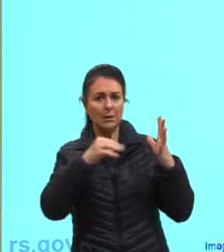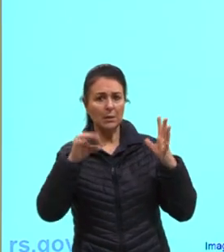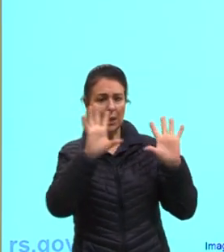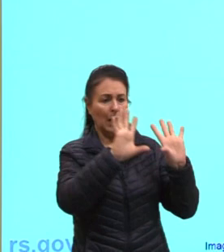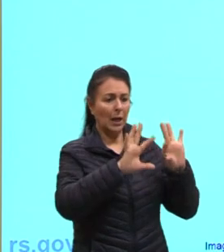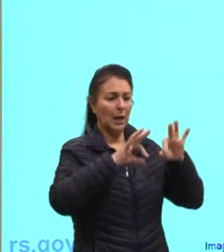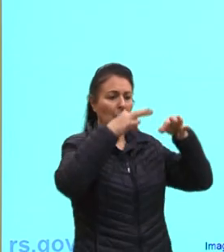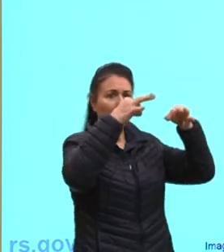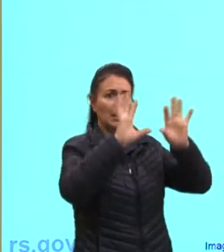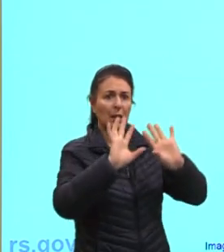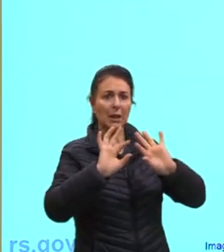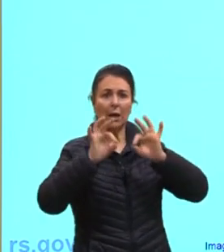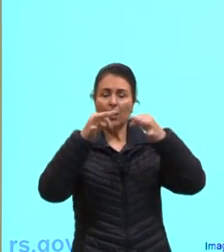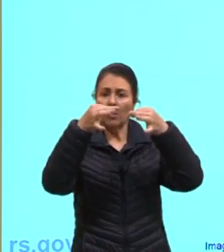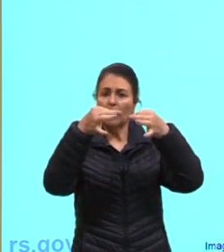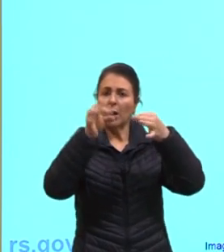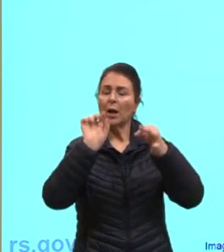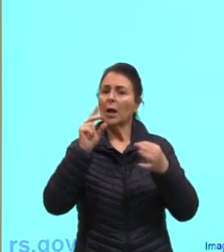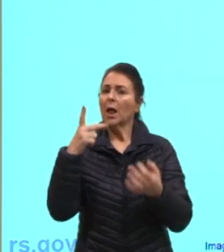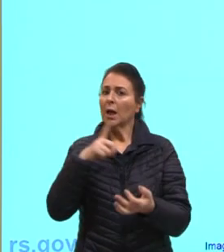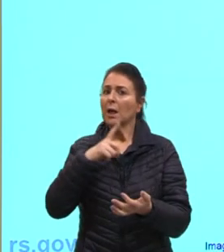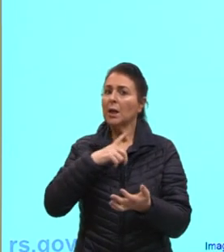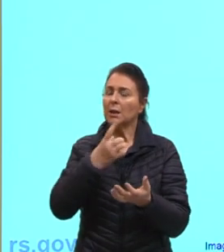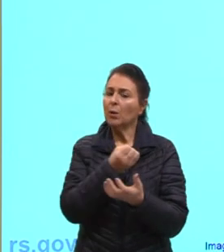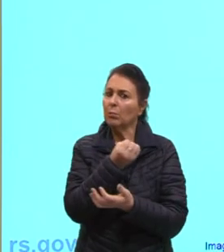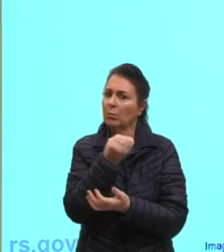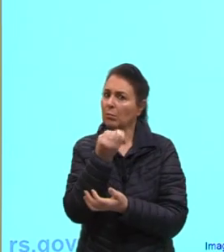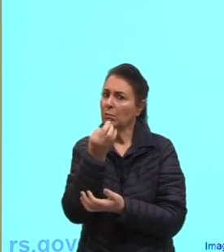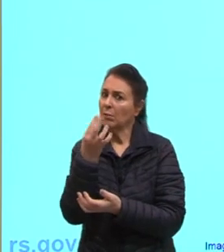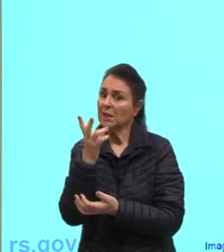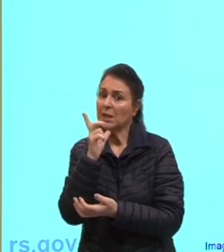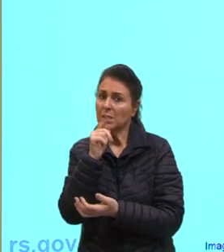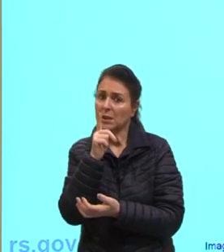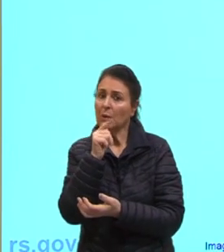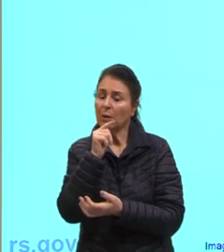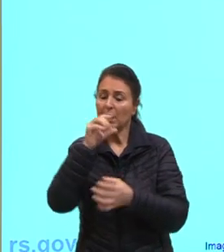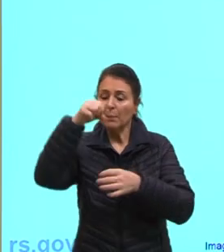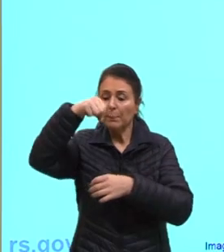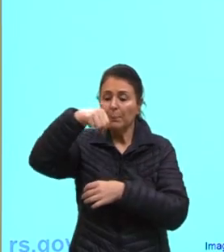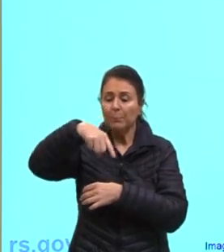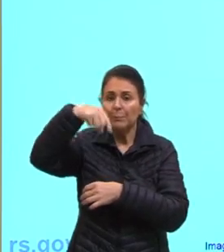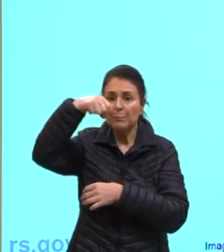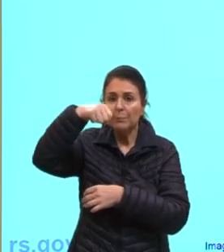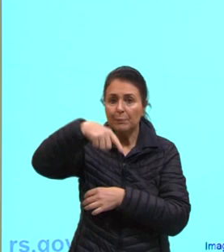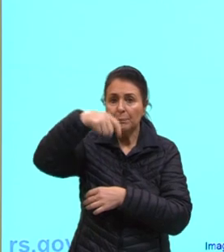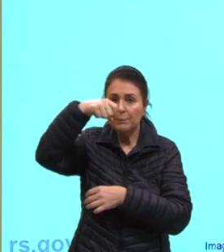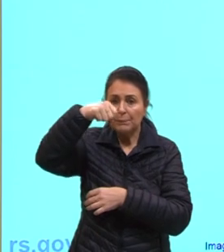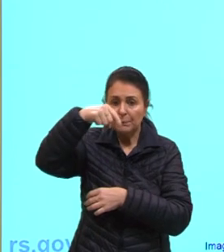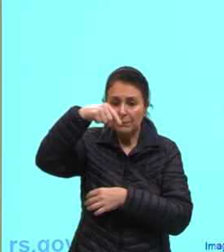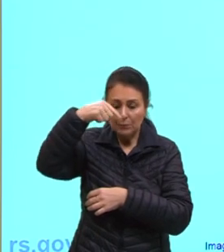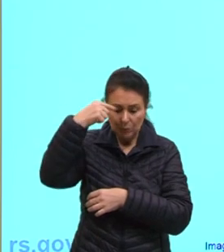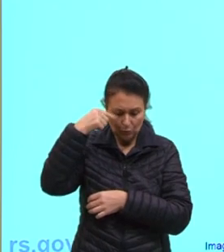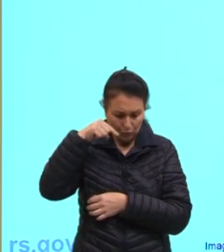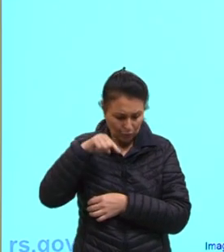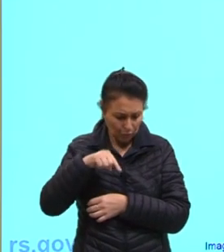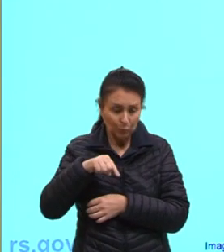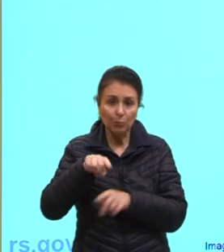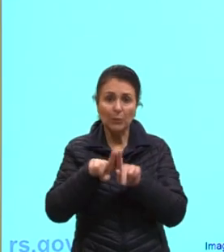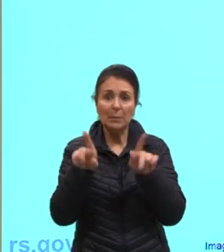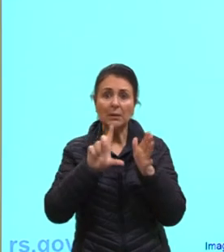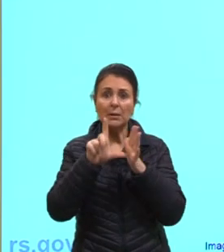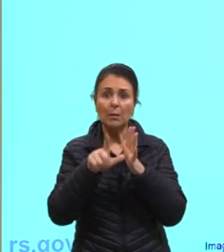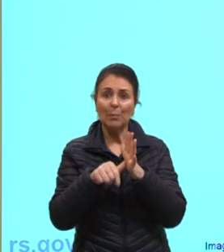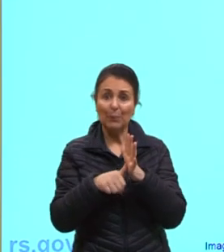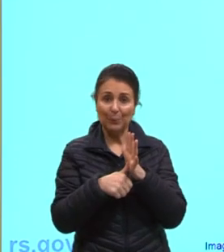de roupa. Claro que existe uma certa quantidade de água que pinga, né? E cai direto no chão. Mas, depois,